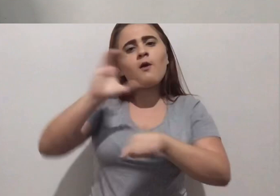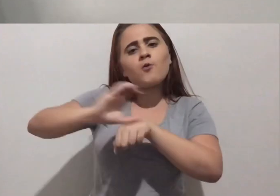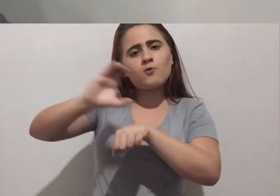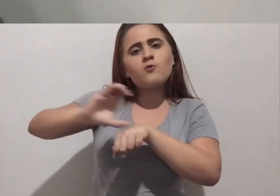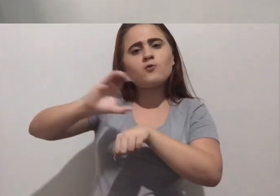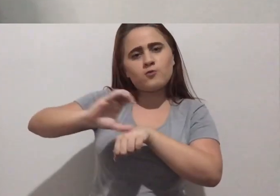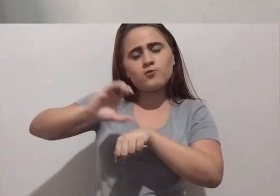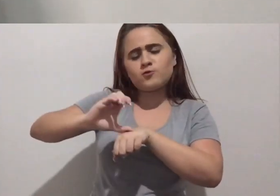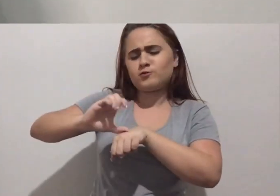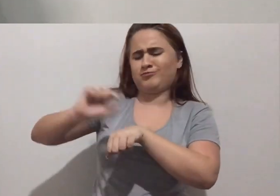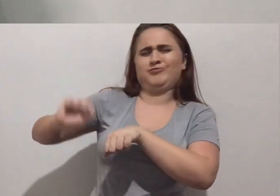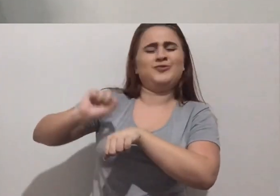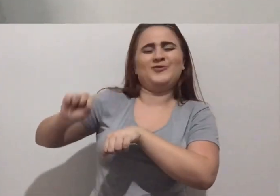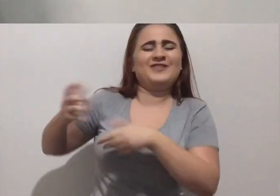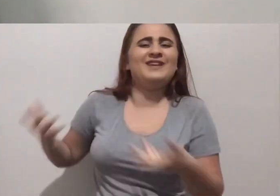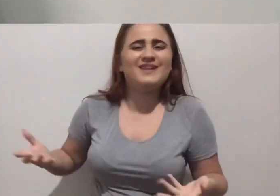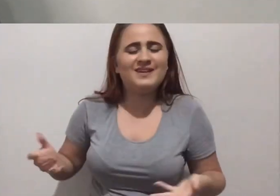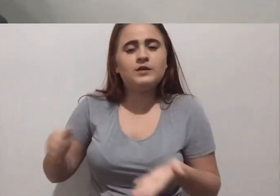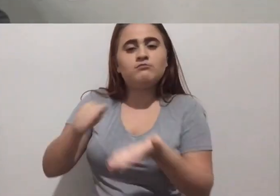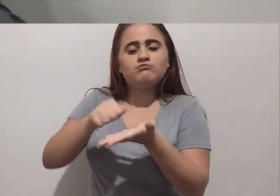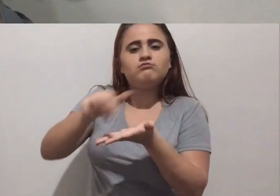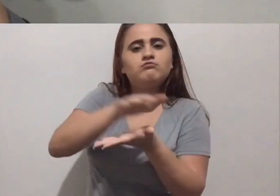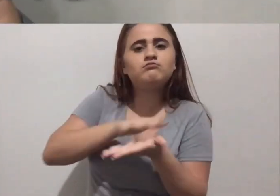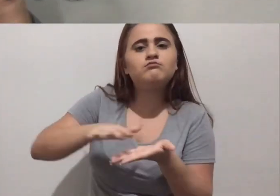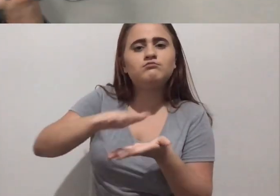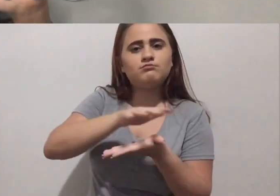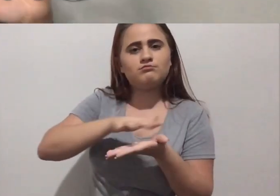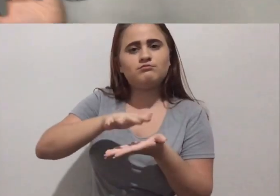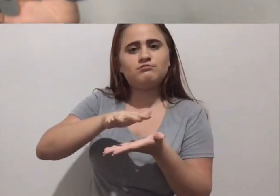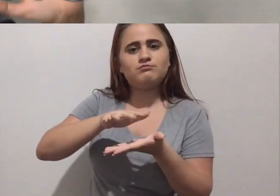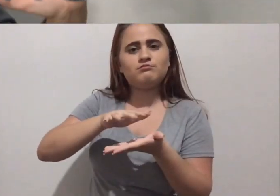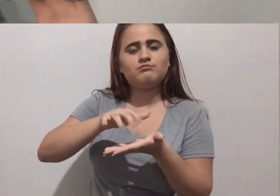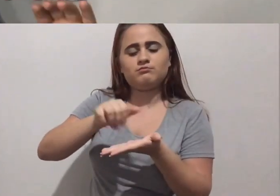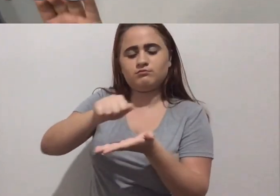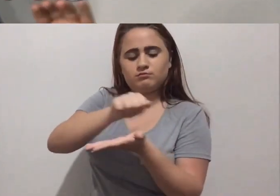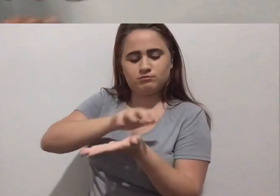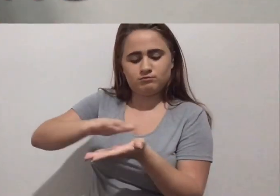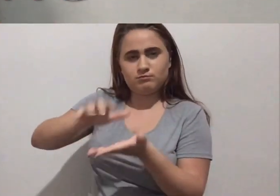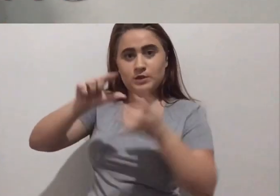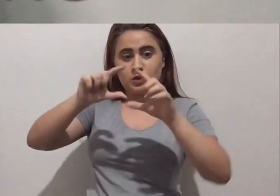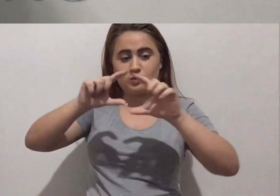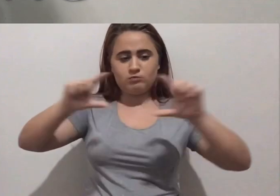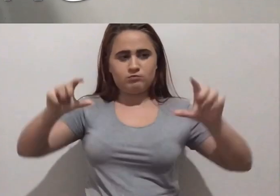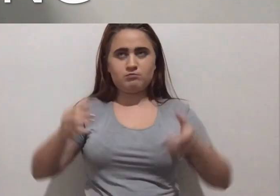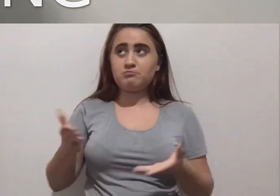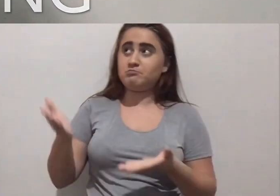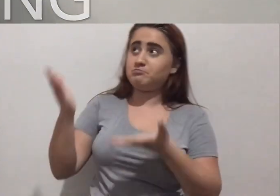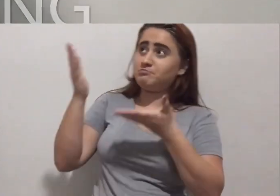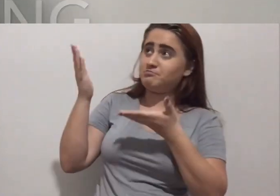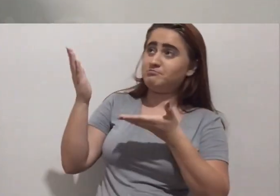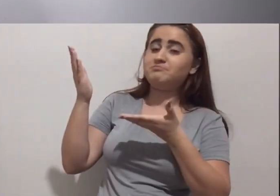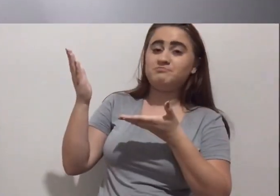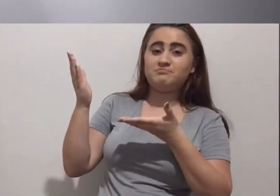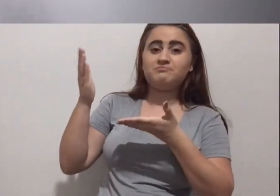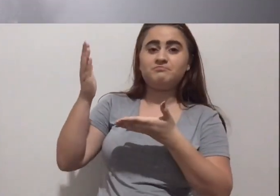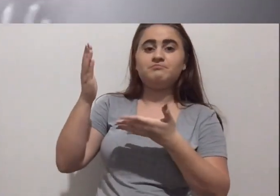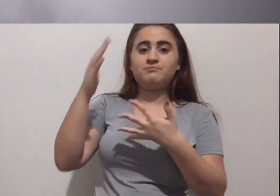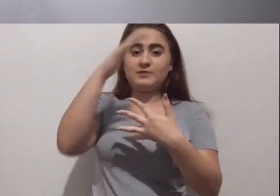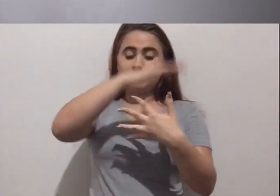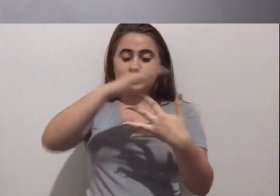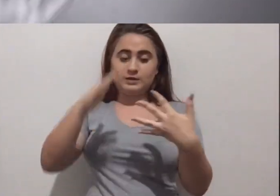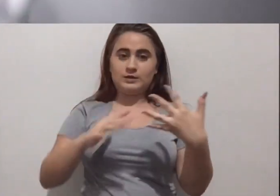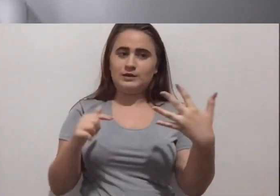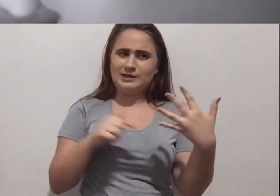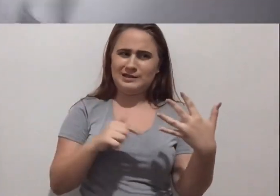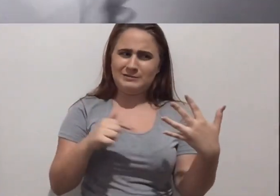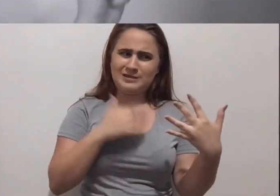quero fazer um curso só disso. Que é o Sistema de Escrita de Sinais. Sign Writing. Em